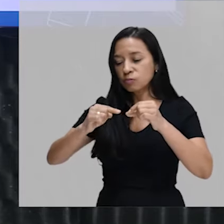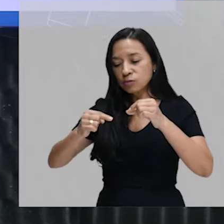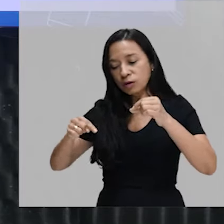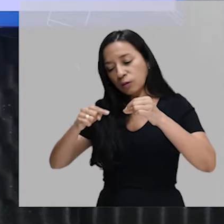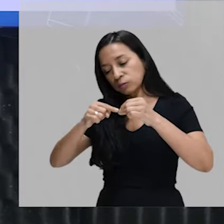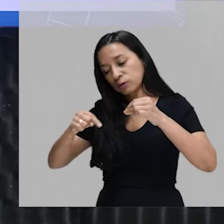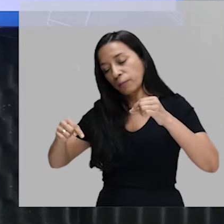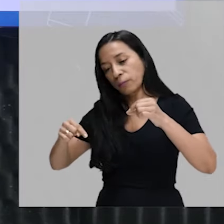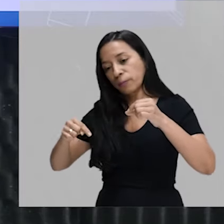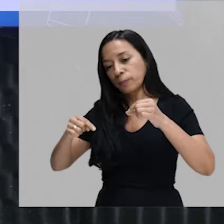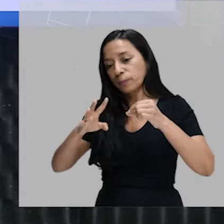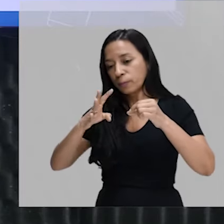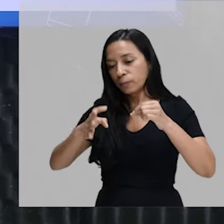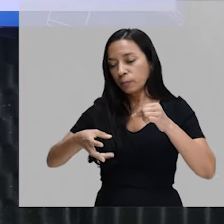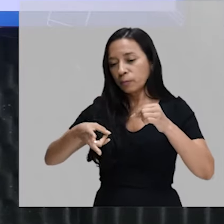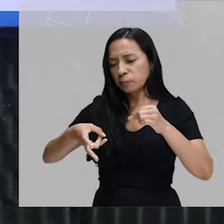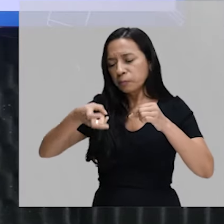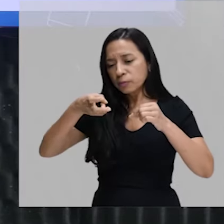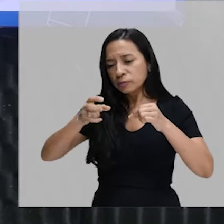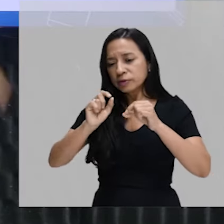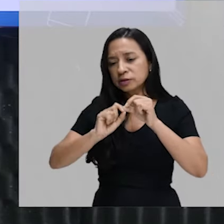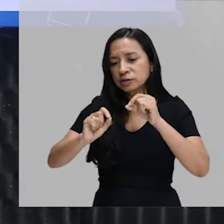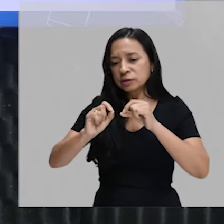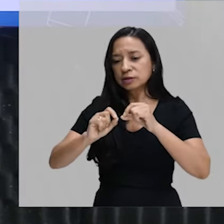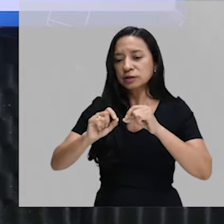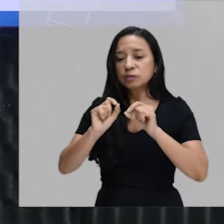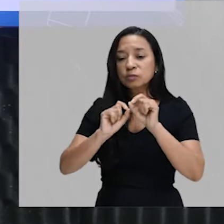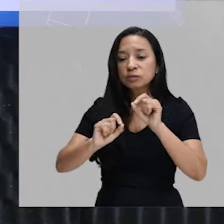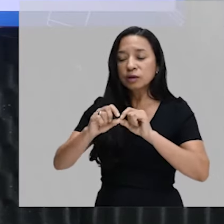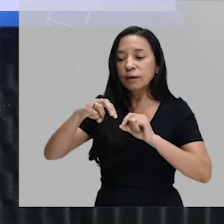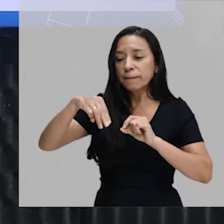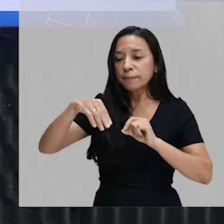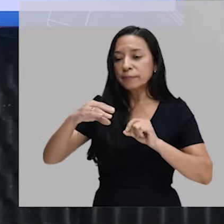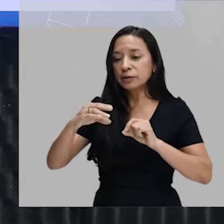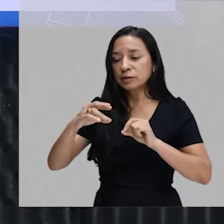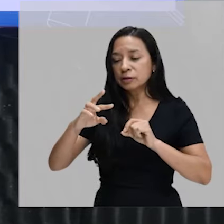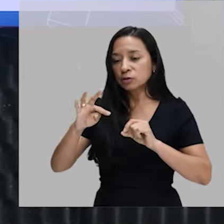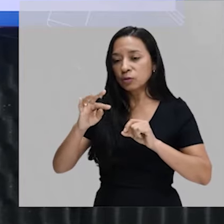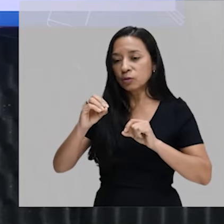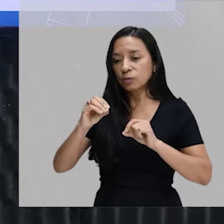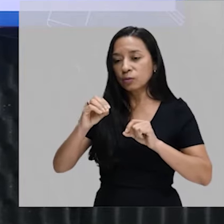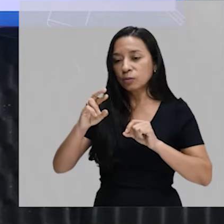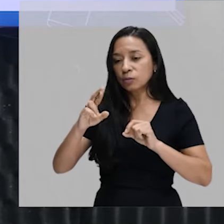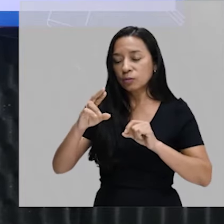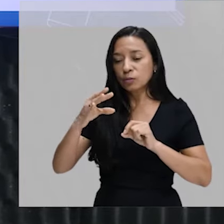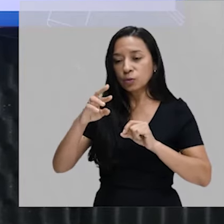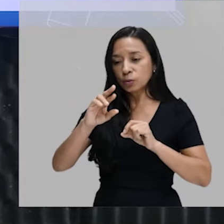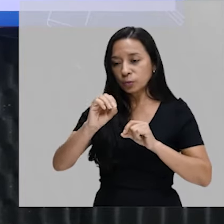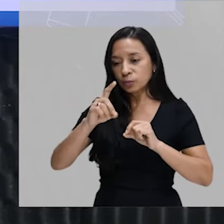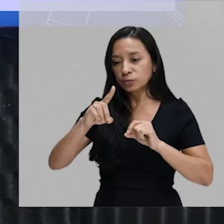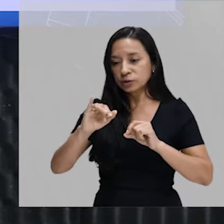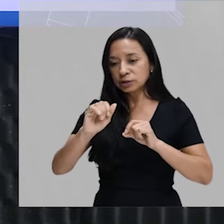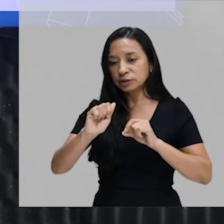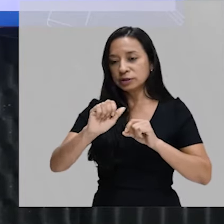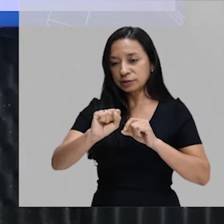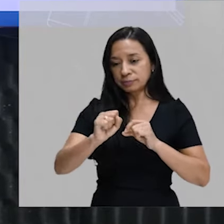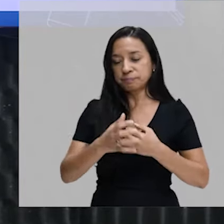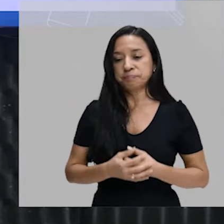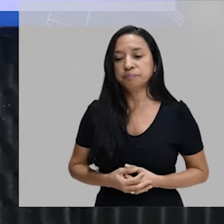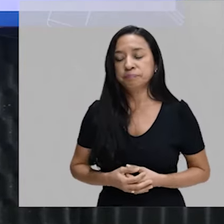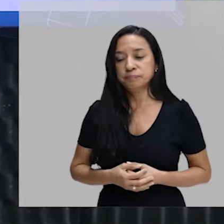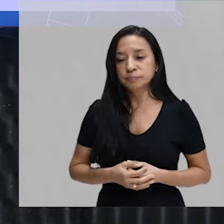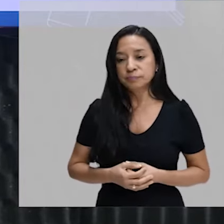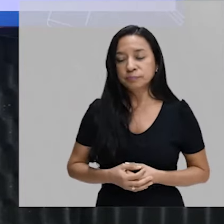tem mitocôndrias, bem aqui na base da cauda, para dar energia, para que o flagelo possa se movimentar.